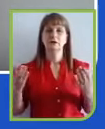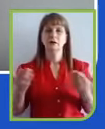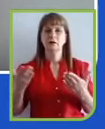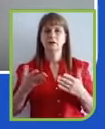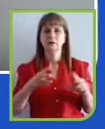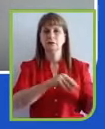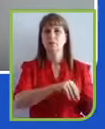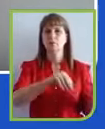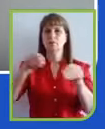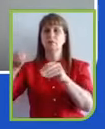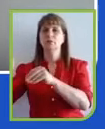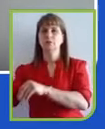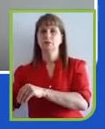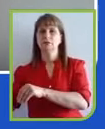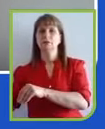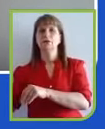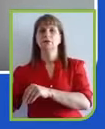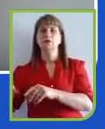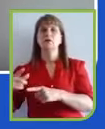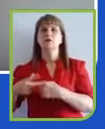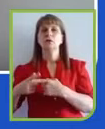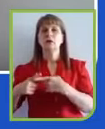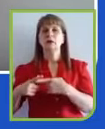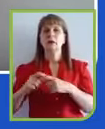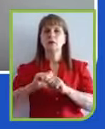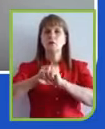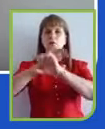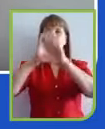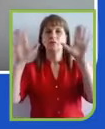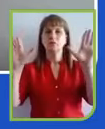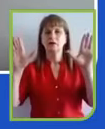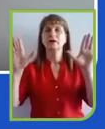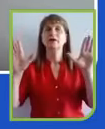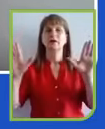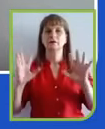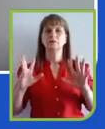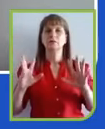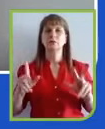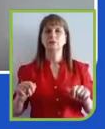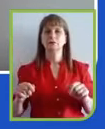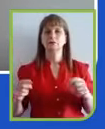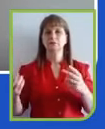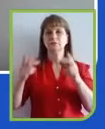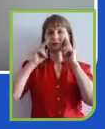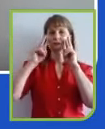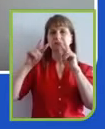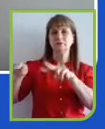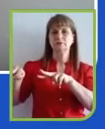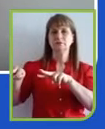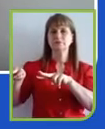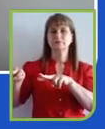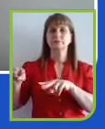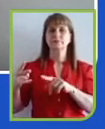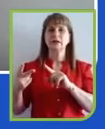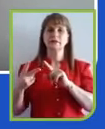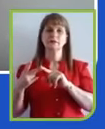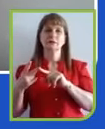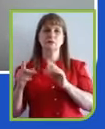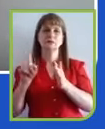mais claro para o público também, a partir do próximo relatório anual de sustentabilidade. Em relação ao segundo ponto de causas,